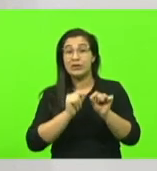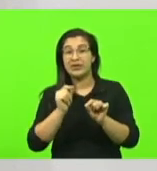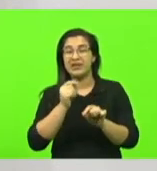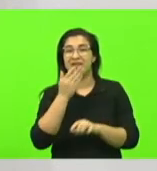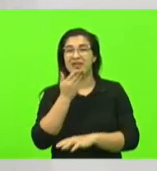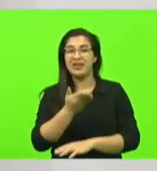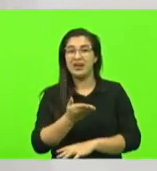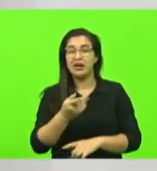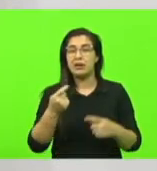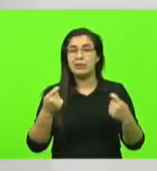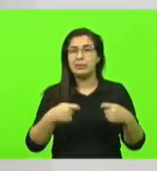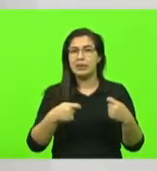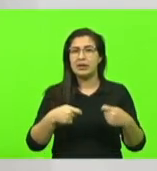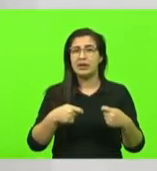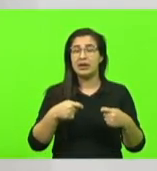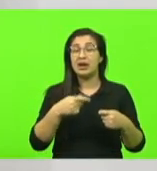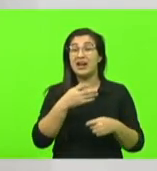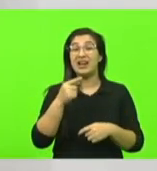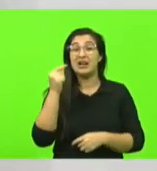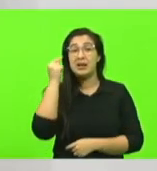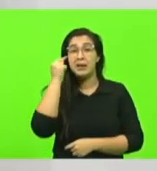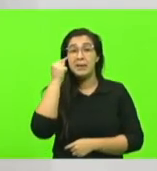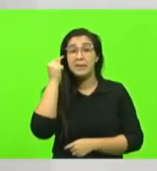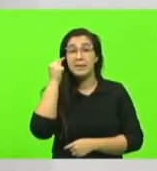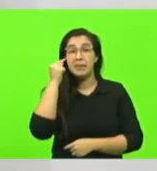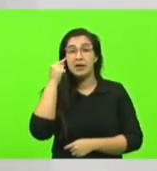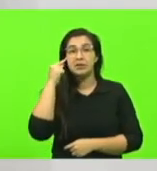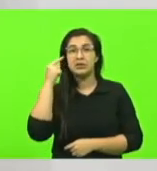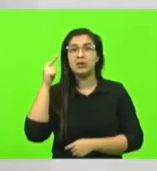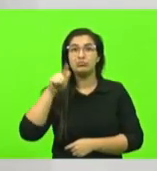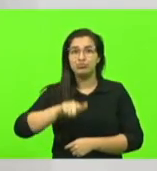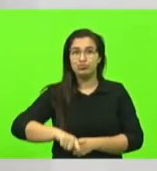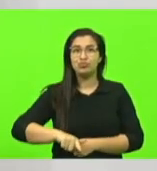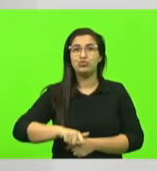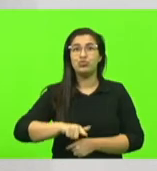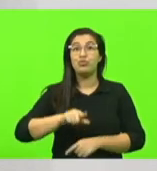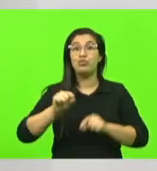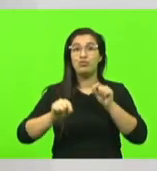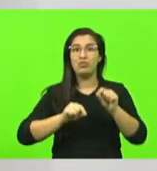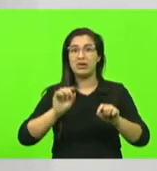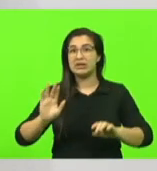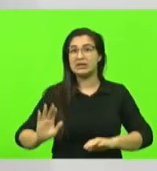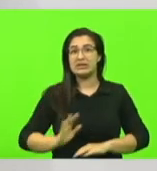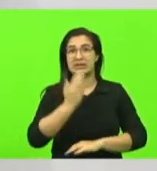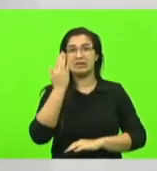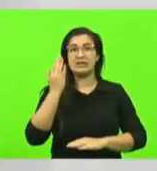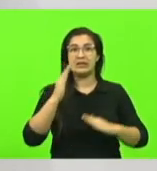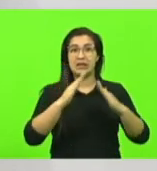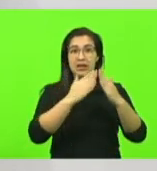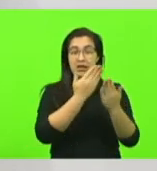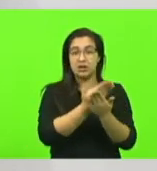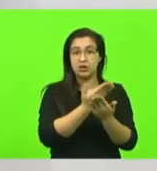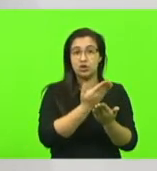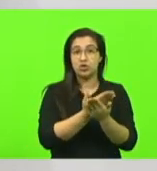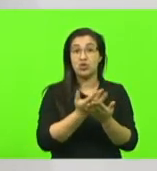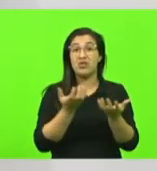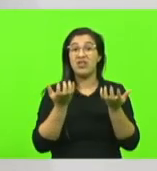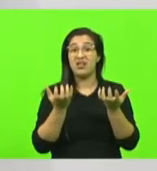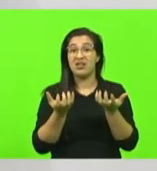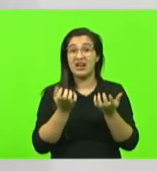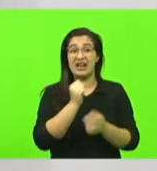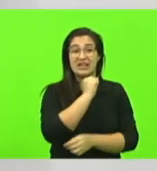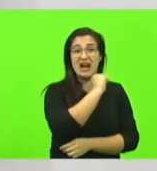pensavam em praticar mais um atentado contra uma escola contra uma creche